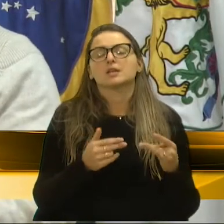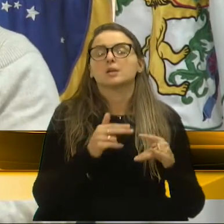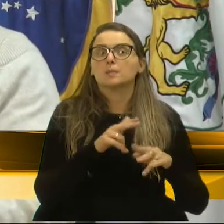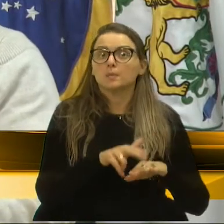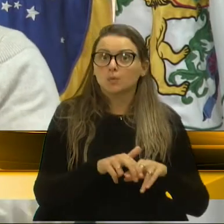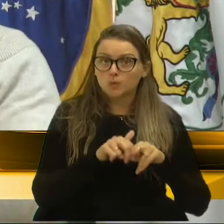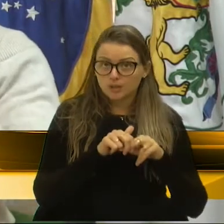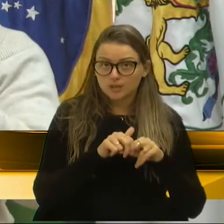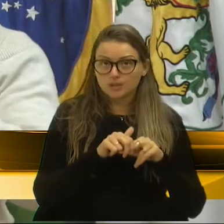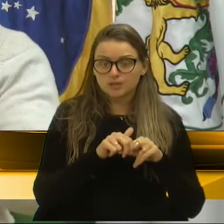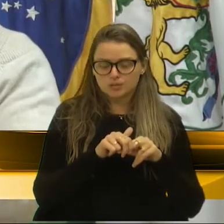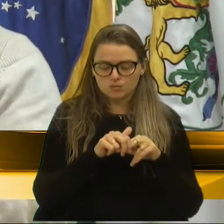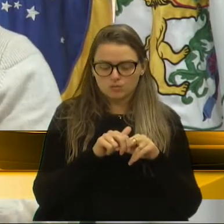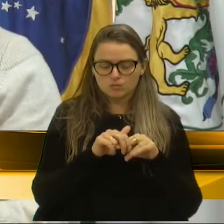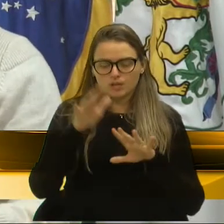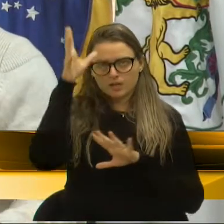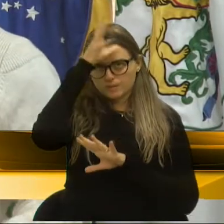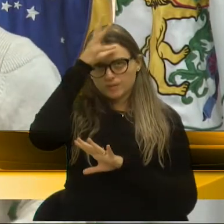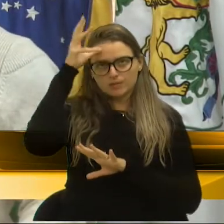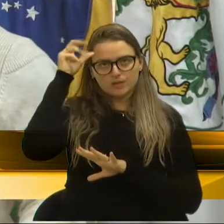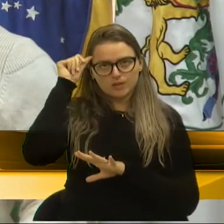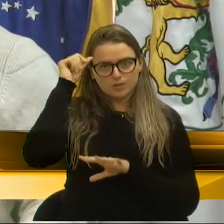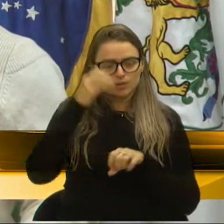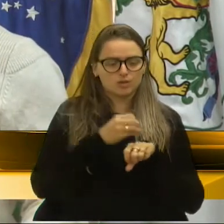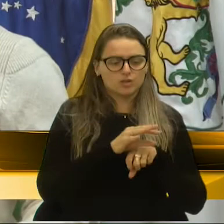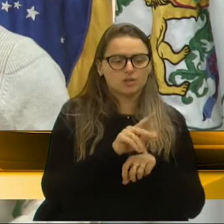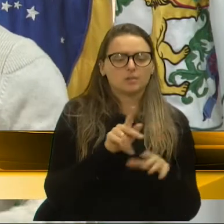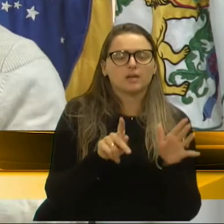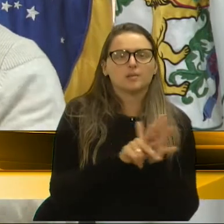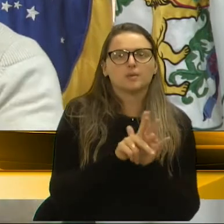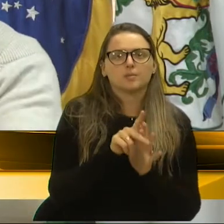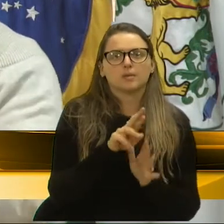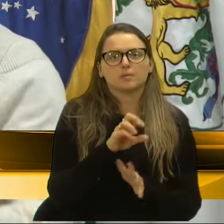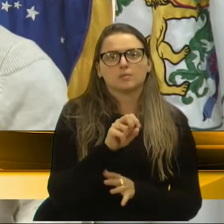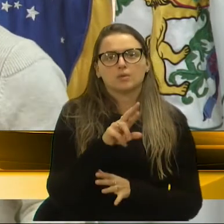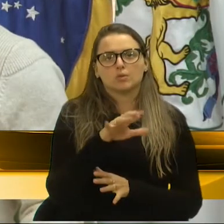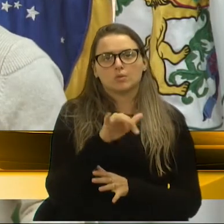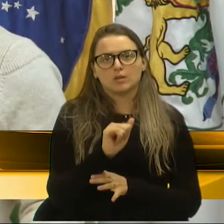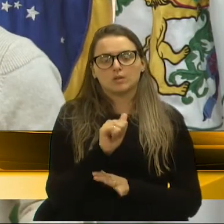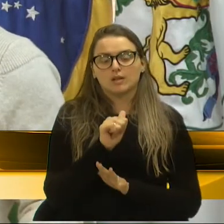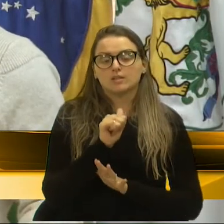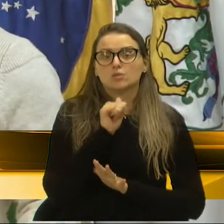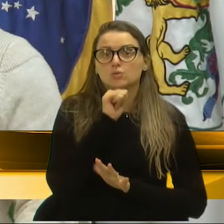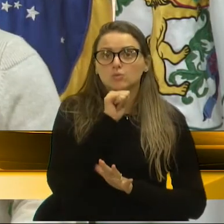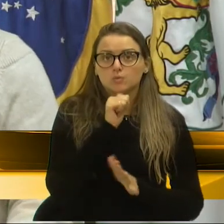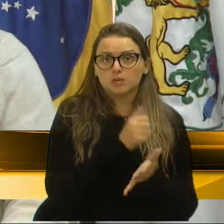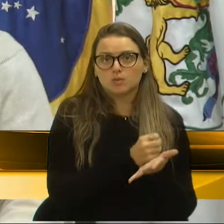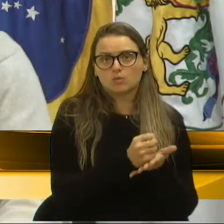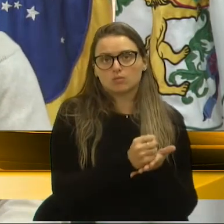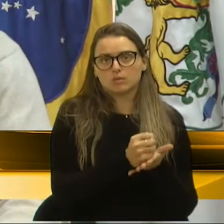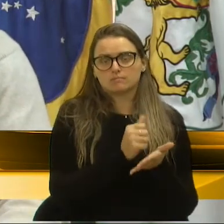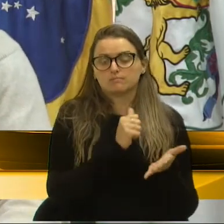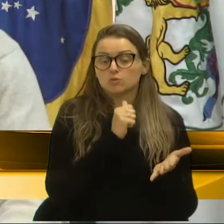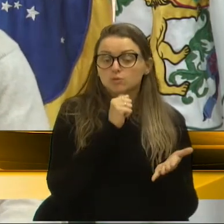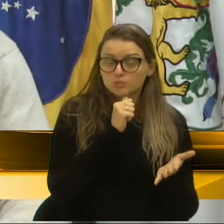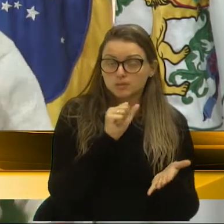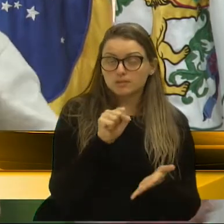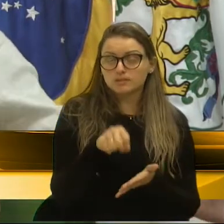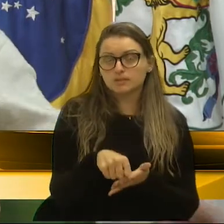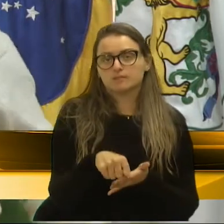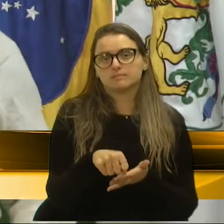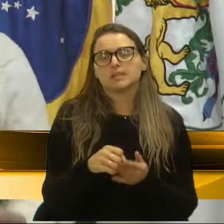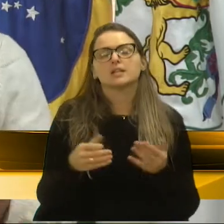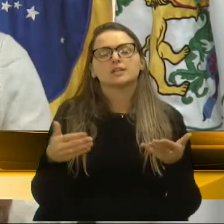motivos que o município foi orientado pela procuradora naquele momento de suspender, suspender sim, e já